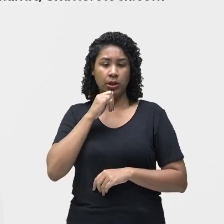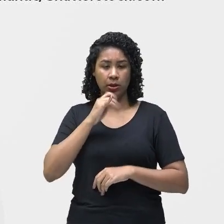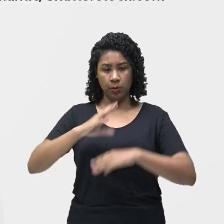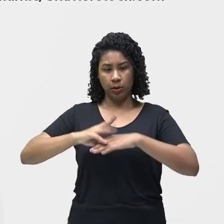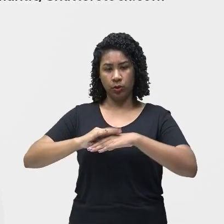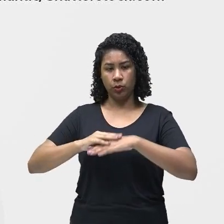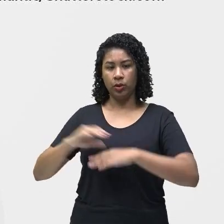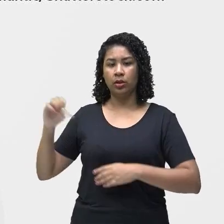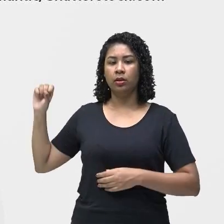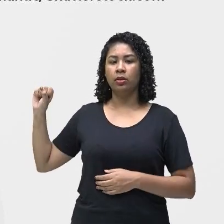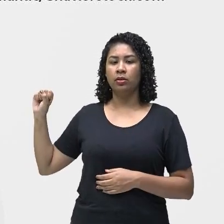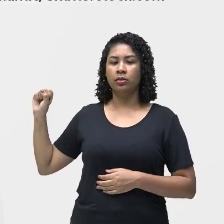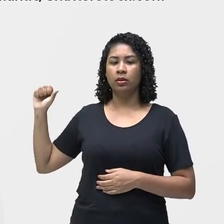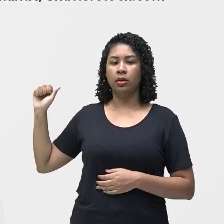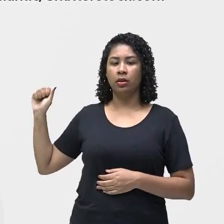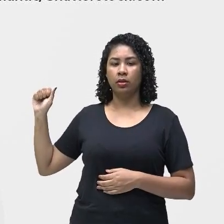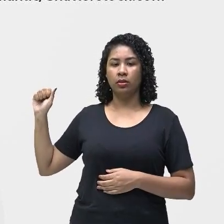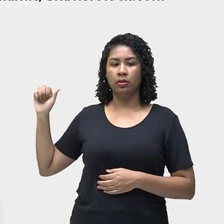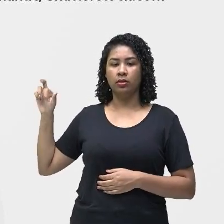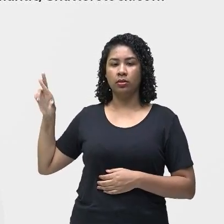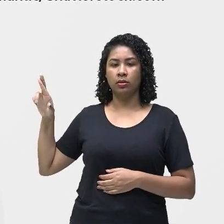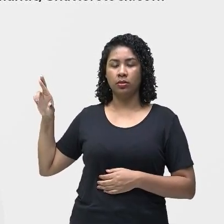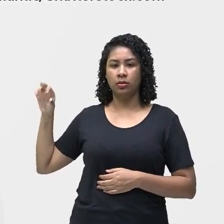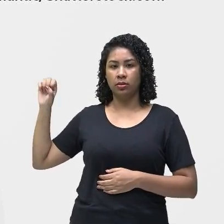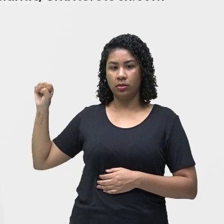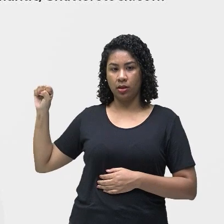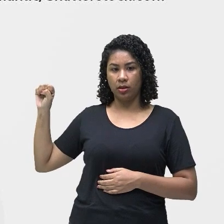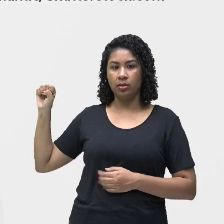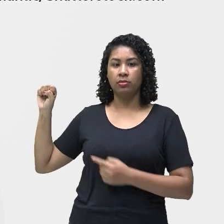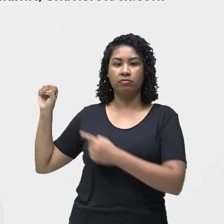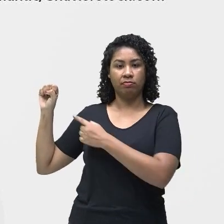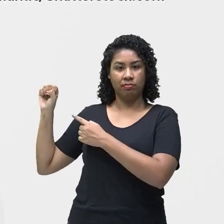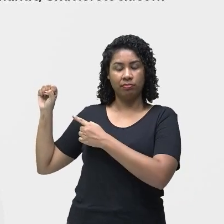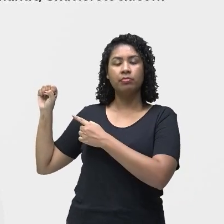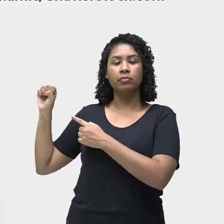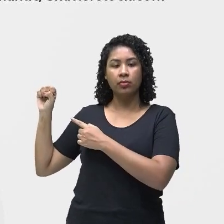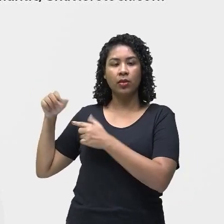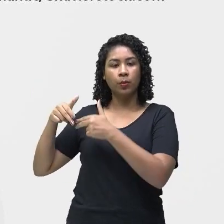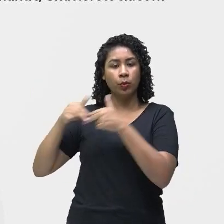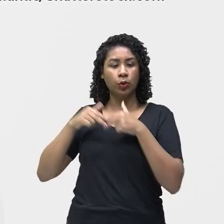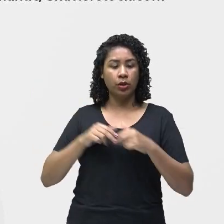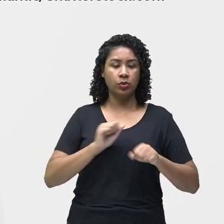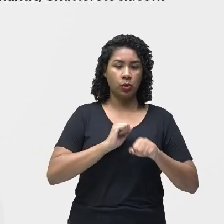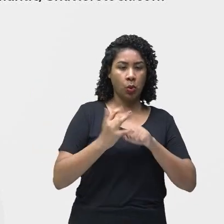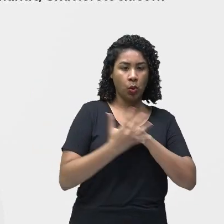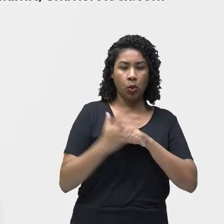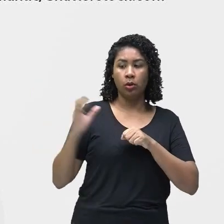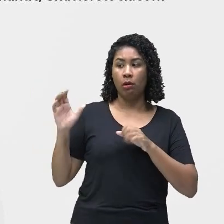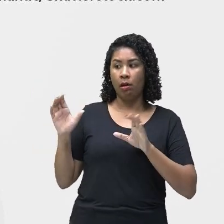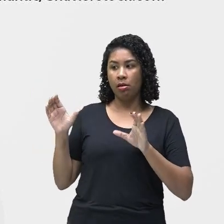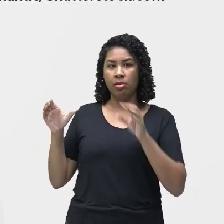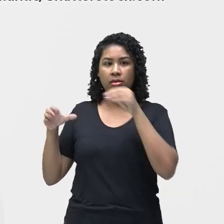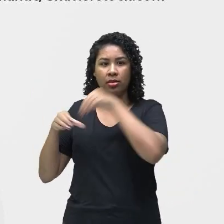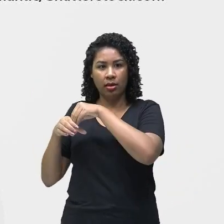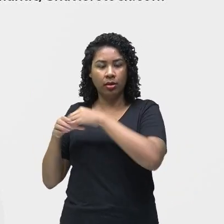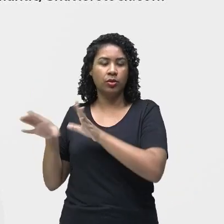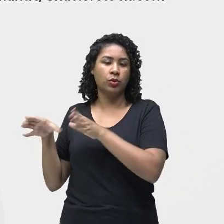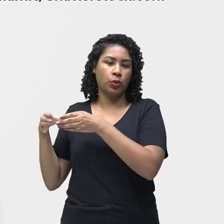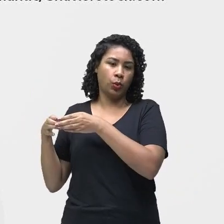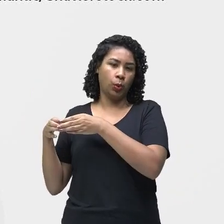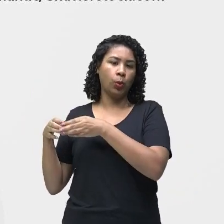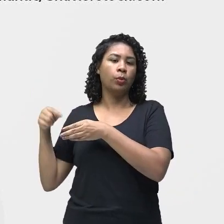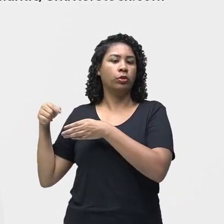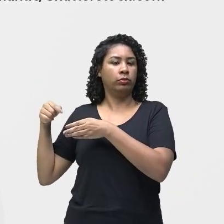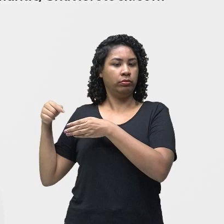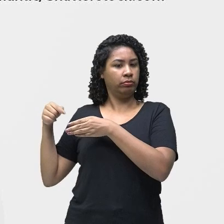é Sars-CoV-2, né? O coronavírus faz parte dessa família aí, dessa síndrome de